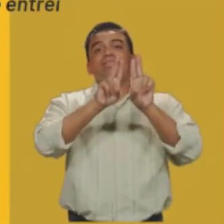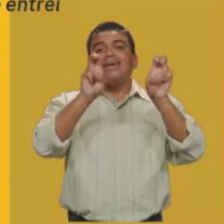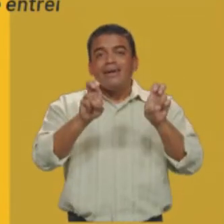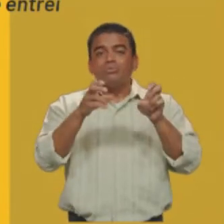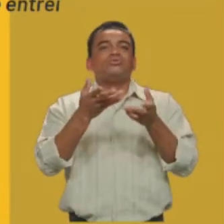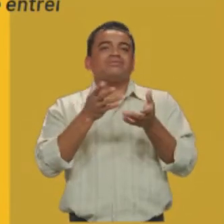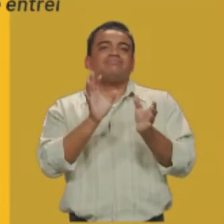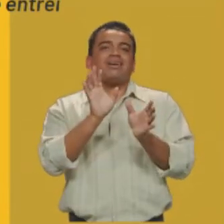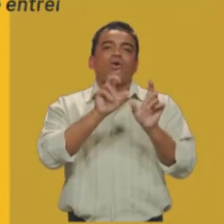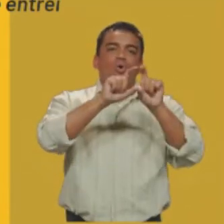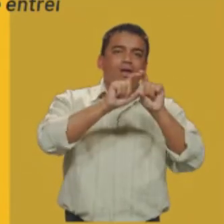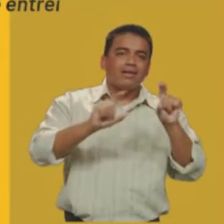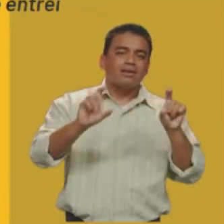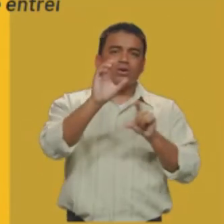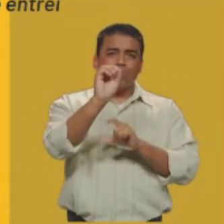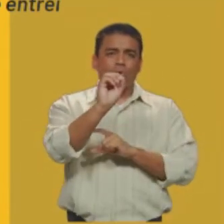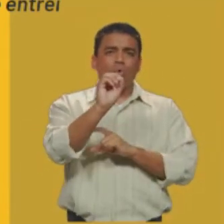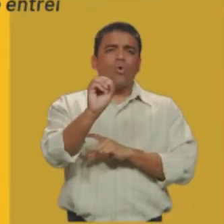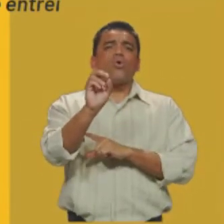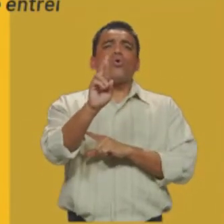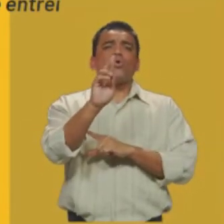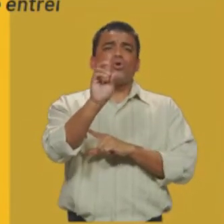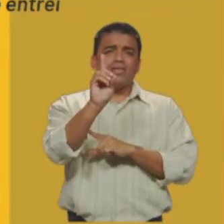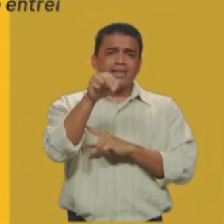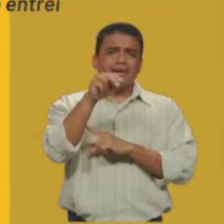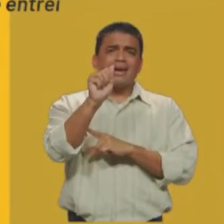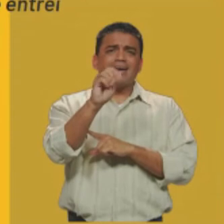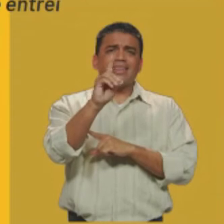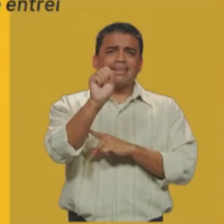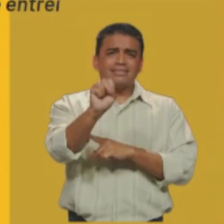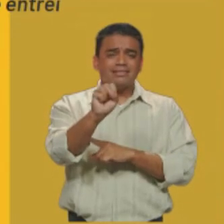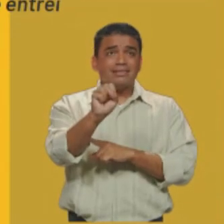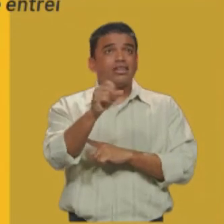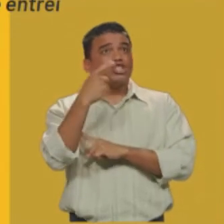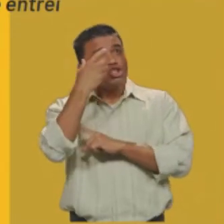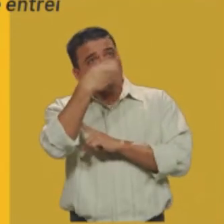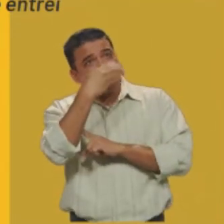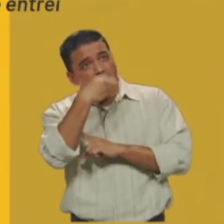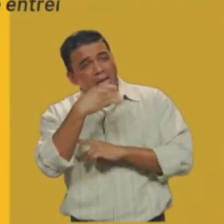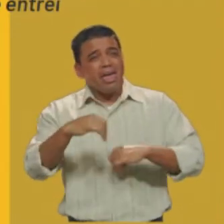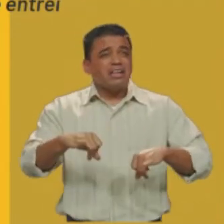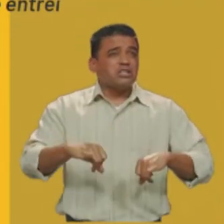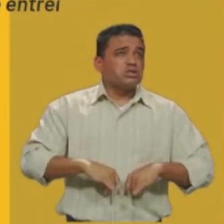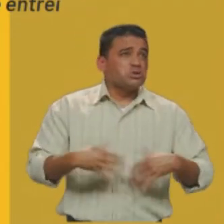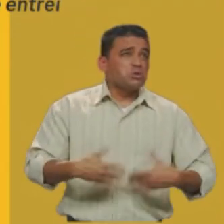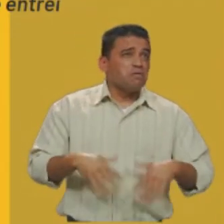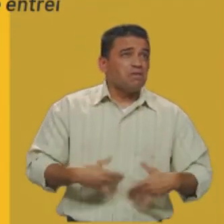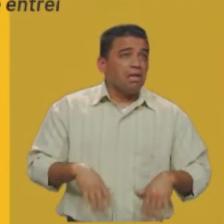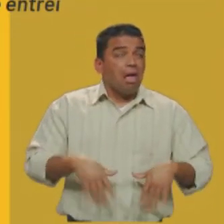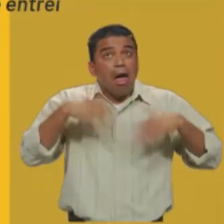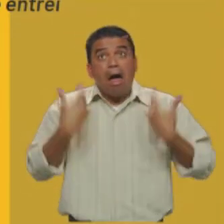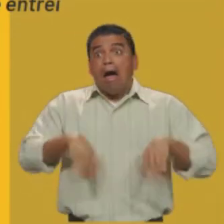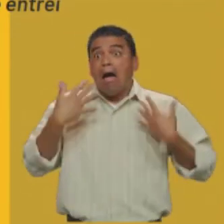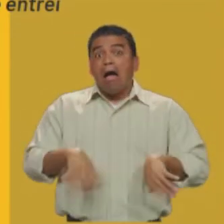coordenadas. Por exemplo, chorei e sofri e entrei em desespero